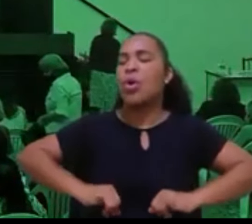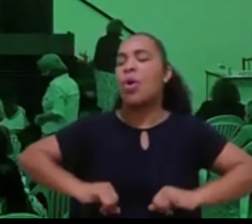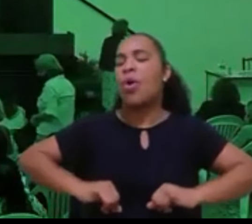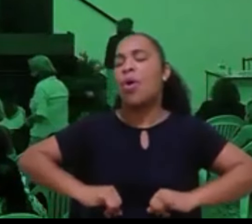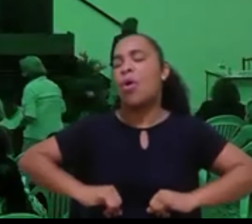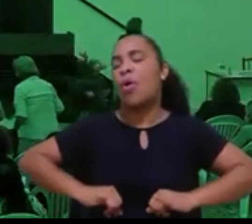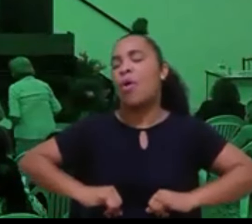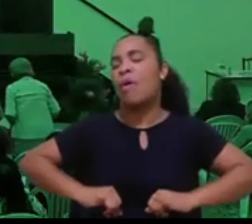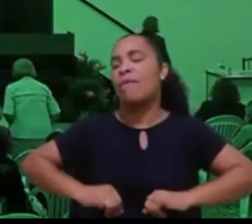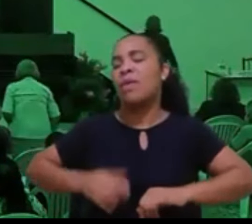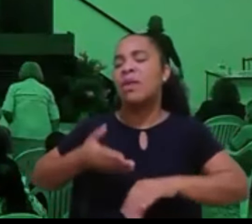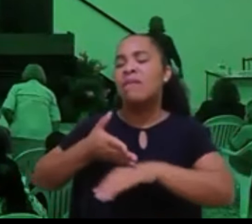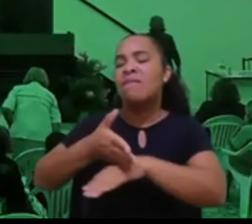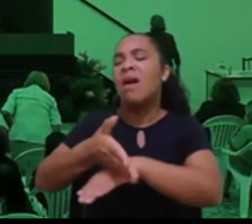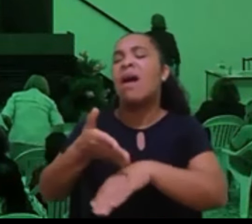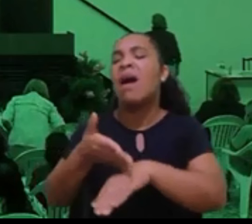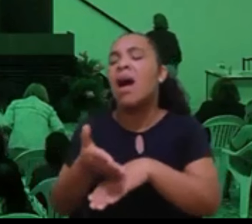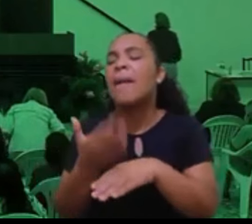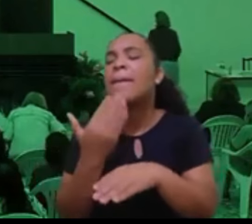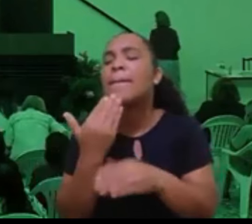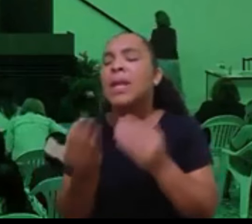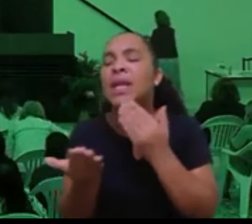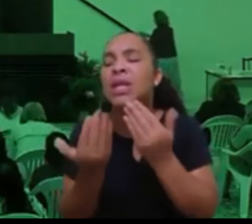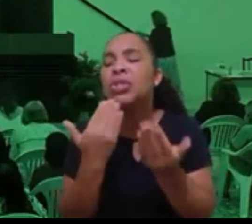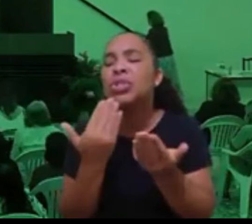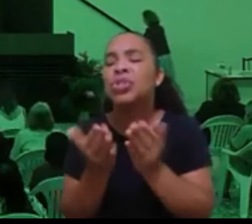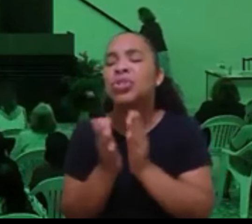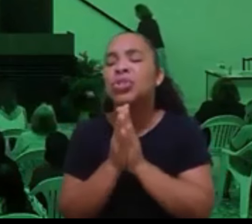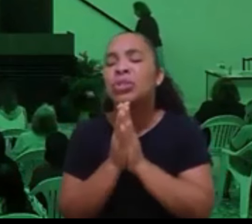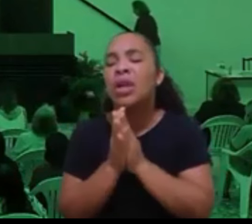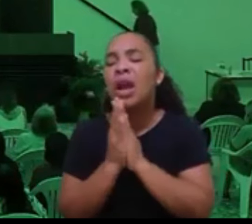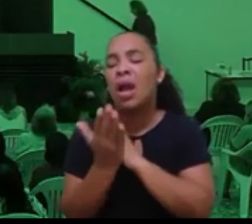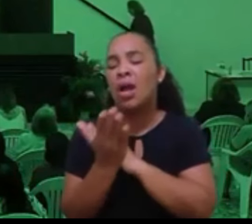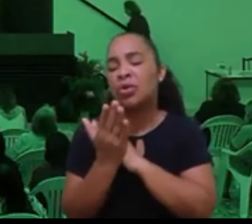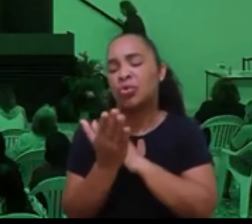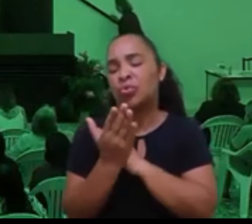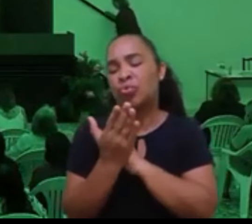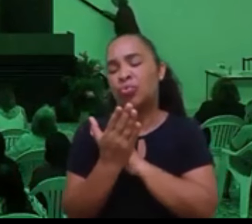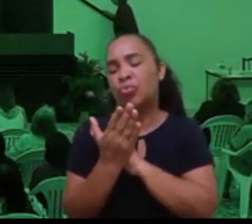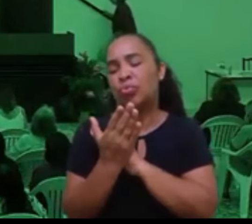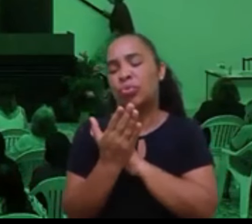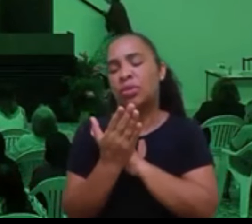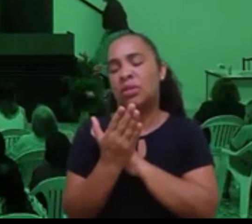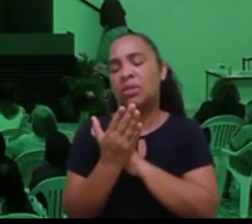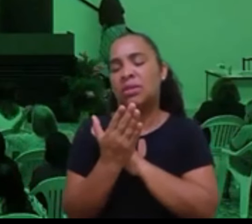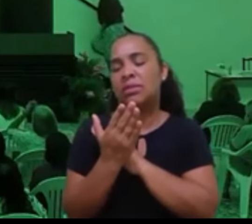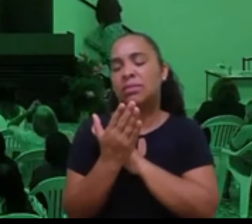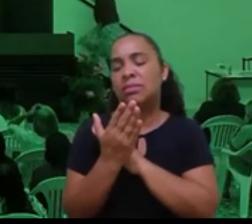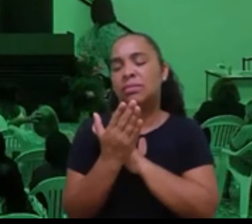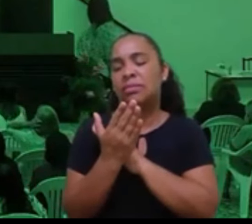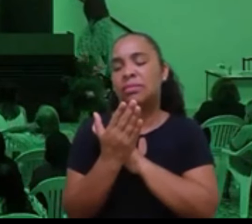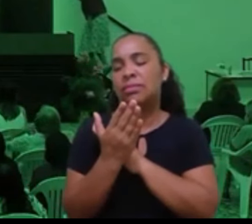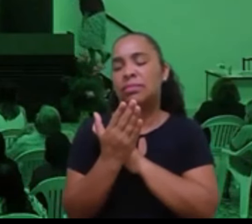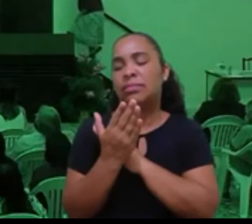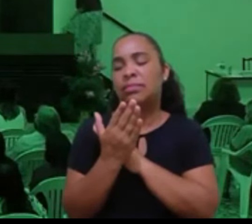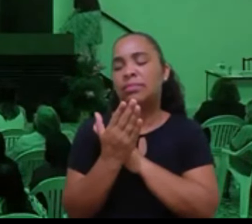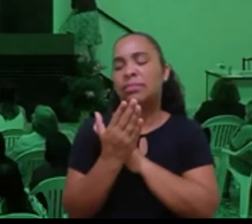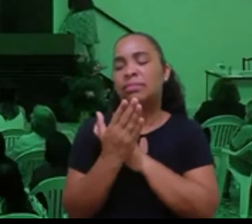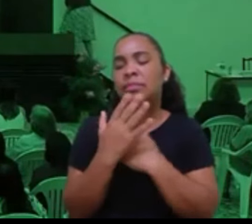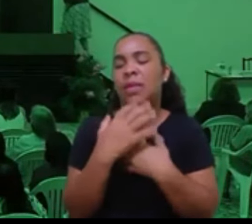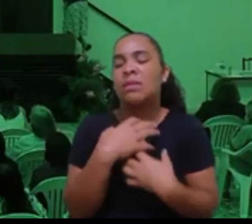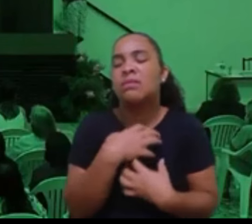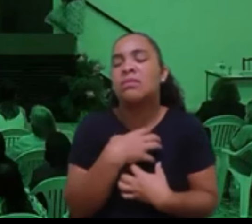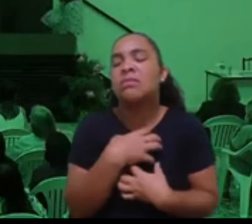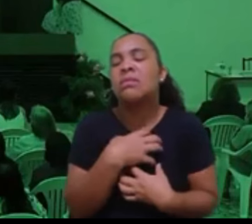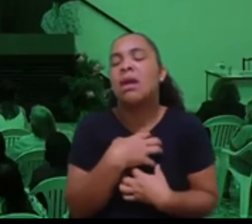buscam para receber a cooperação do nosso sentimento,